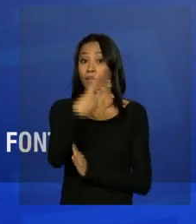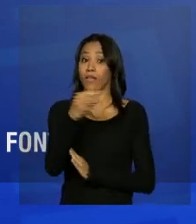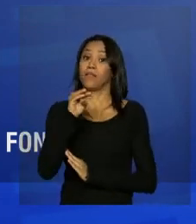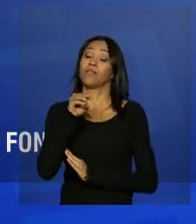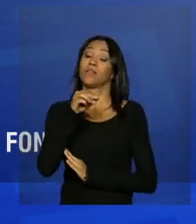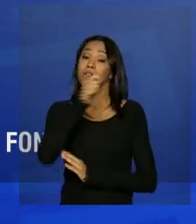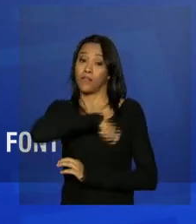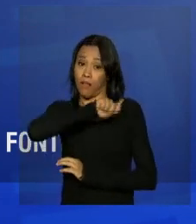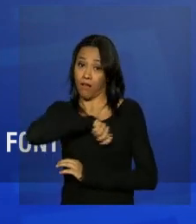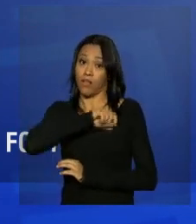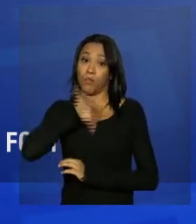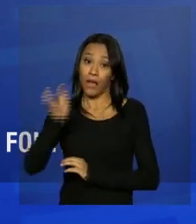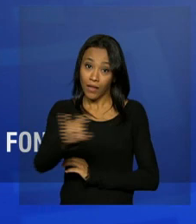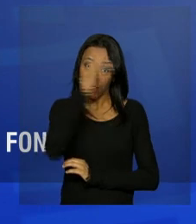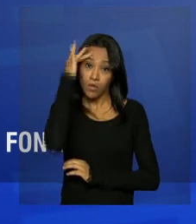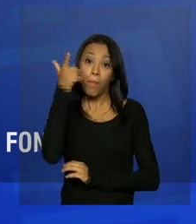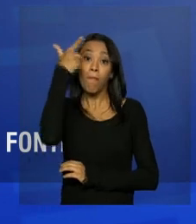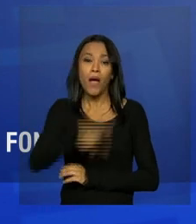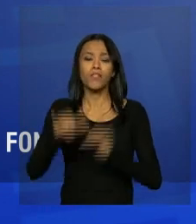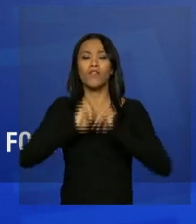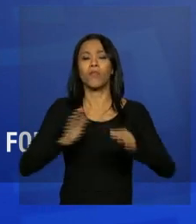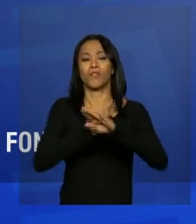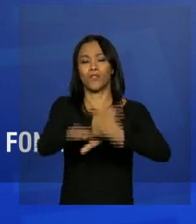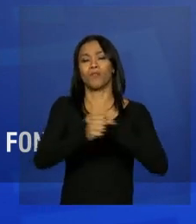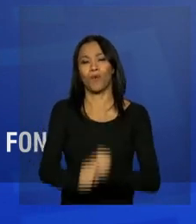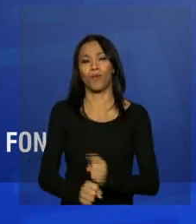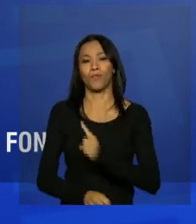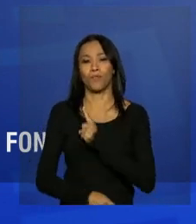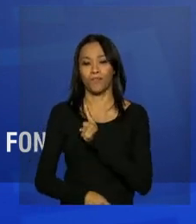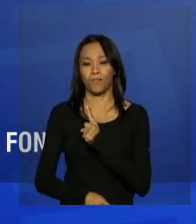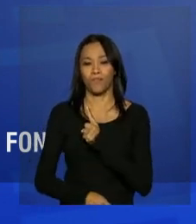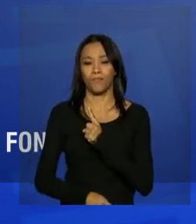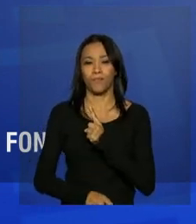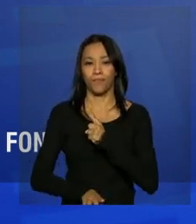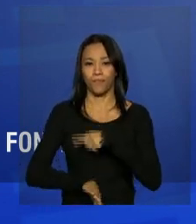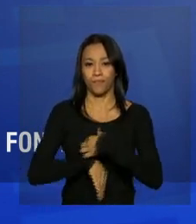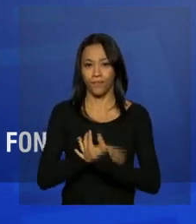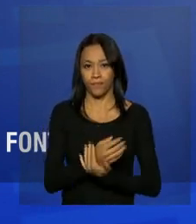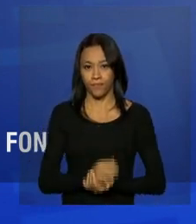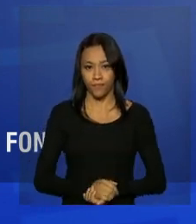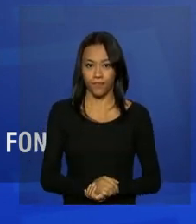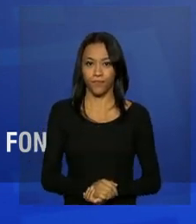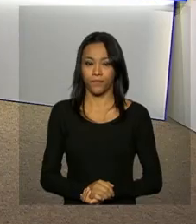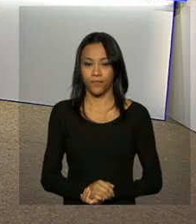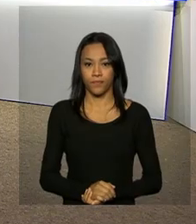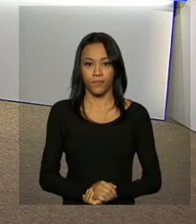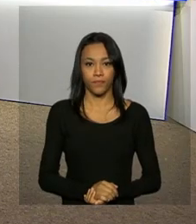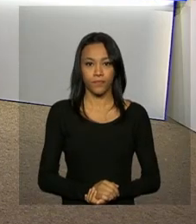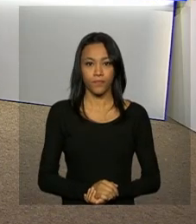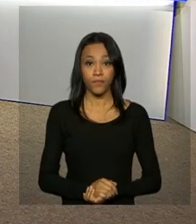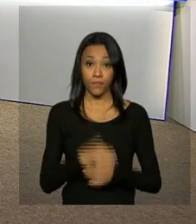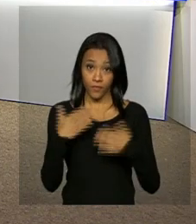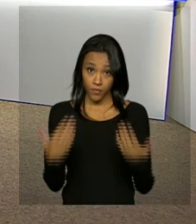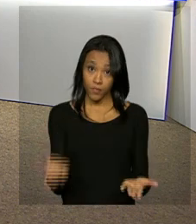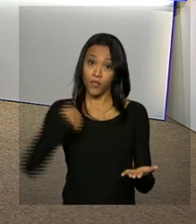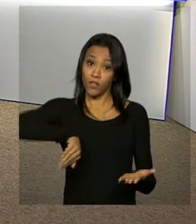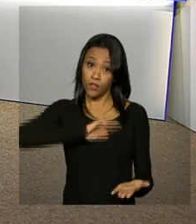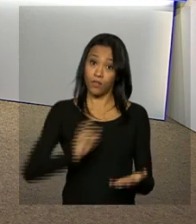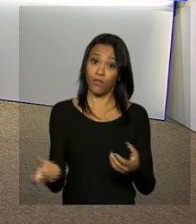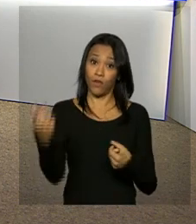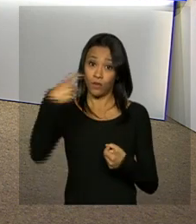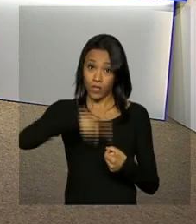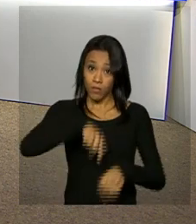por pessoa. Saiba mais em siteprouni.mec.gov.br E nós voltamos